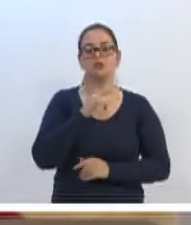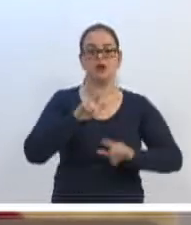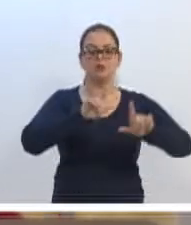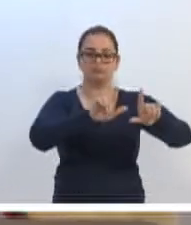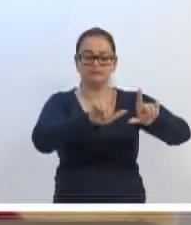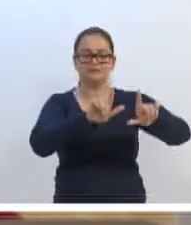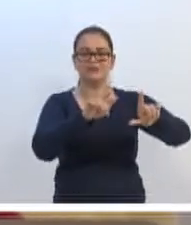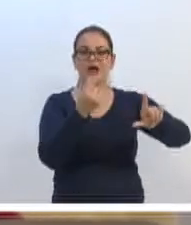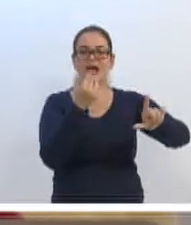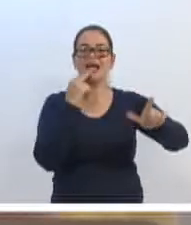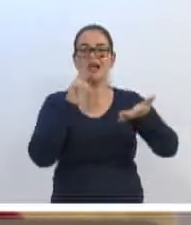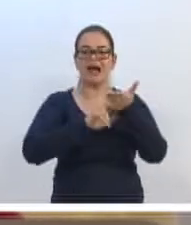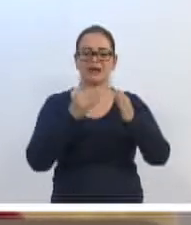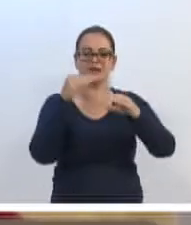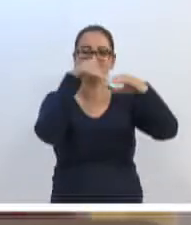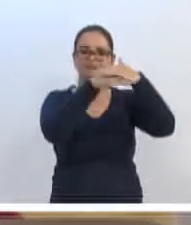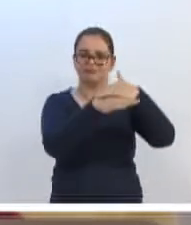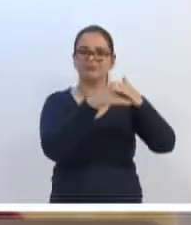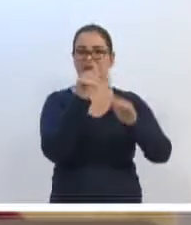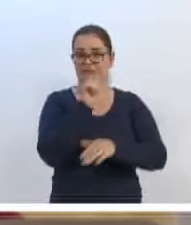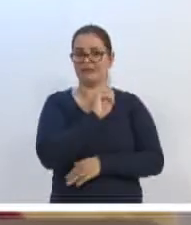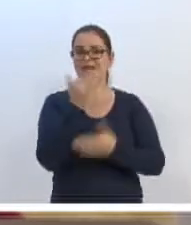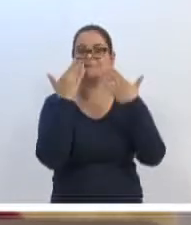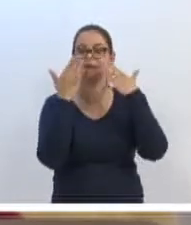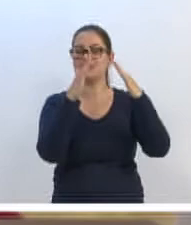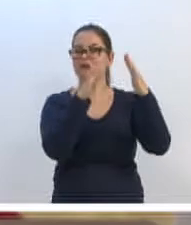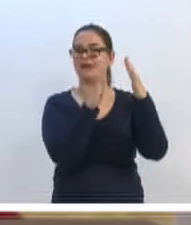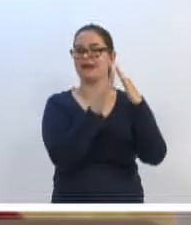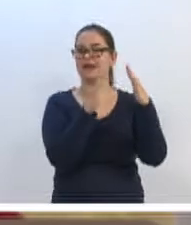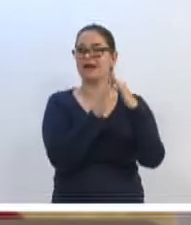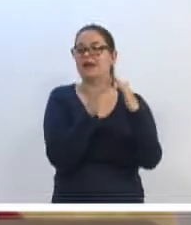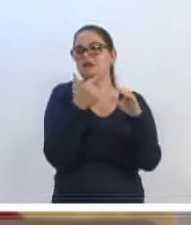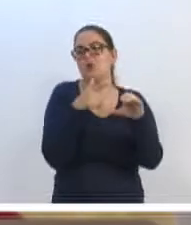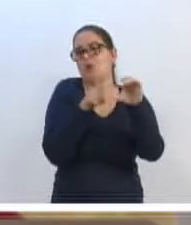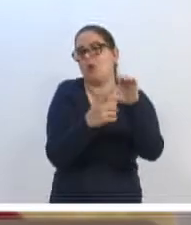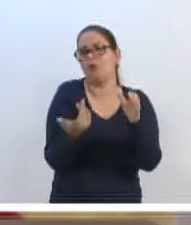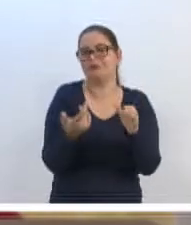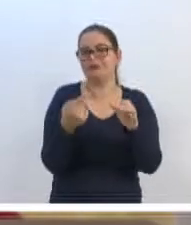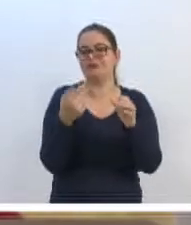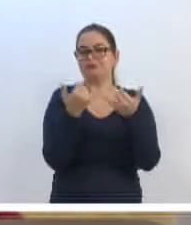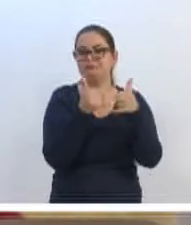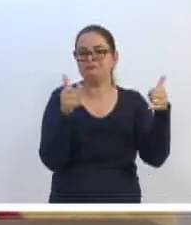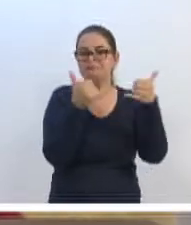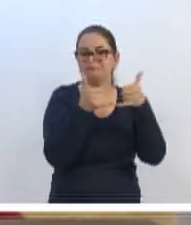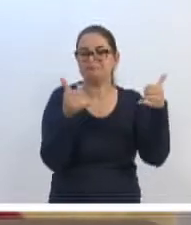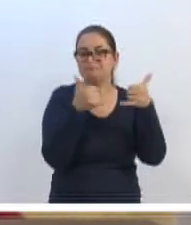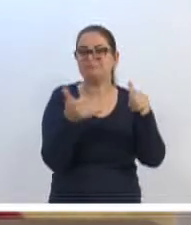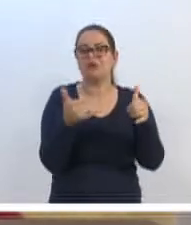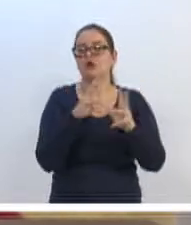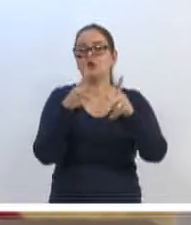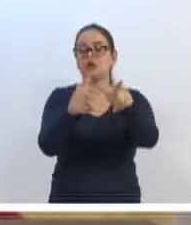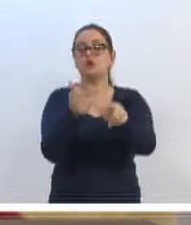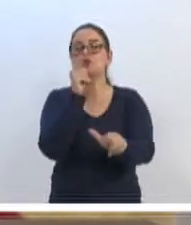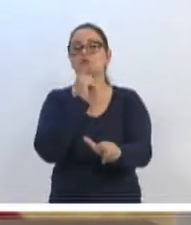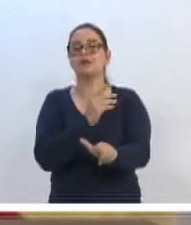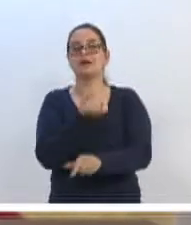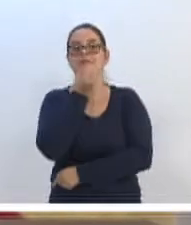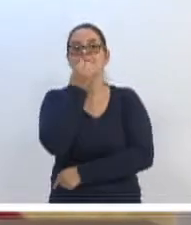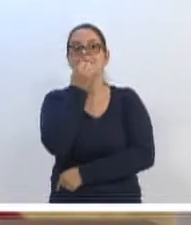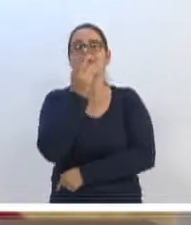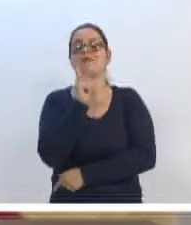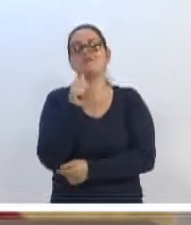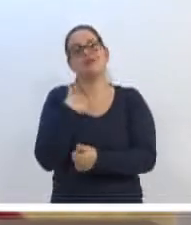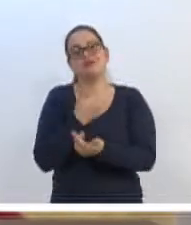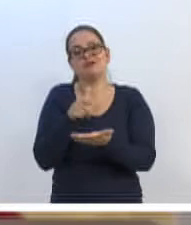na frente da sua casa para você receber a correspondência, a sua conta de energia, enfim, com isso todo mundo ganha e é isso que a gente precisa tirar do